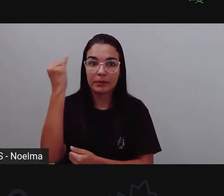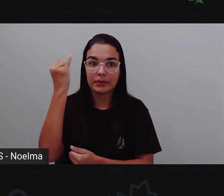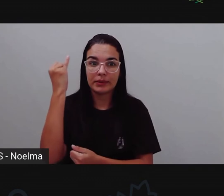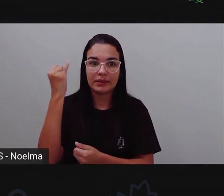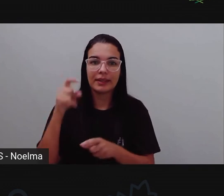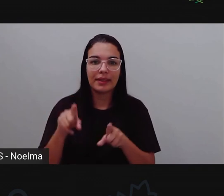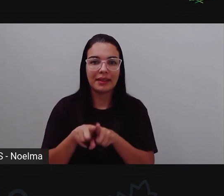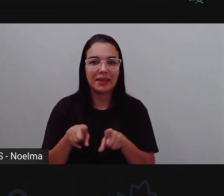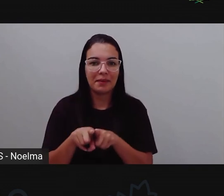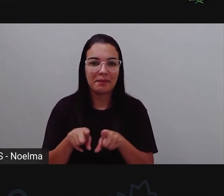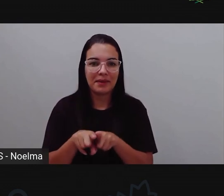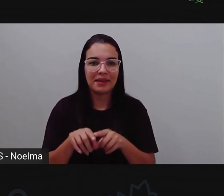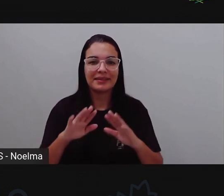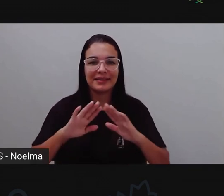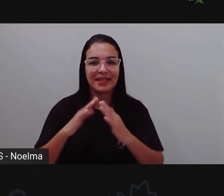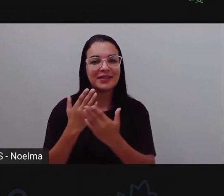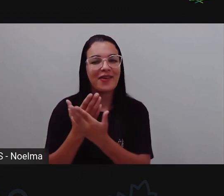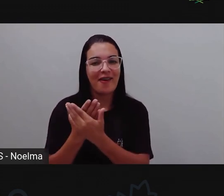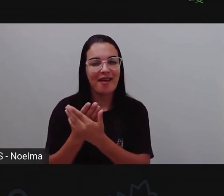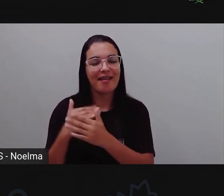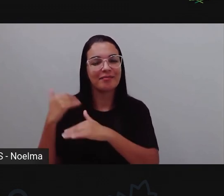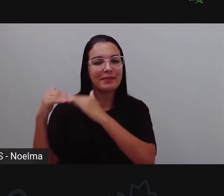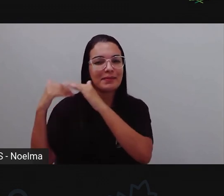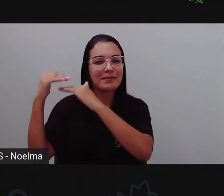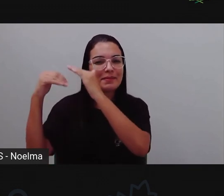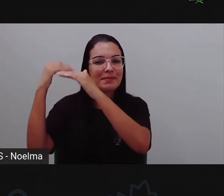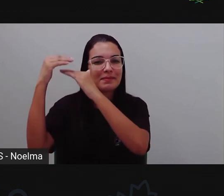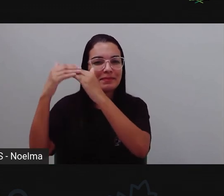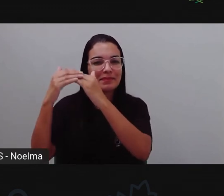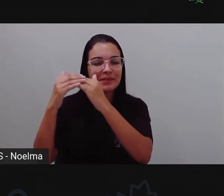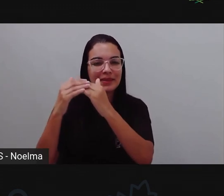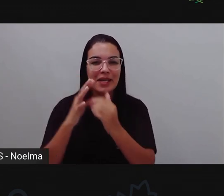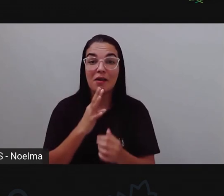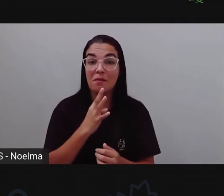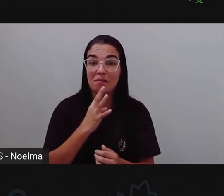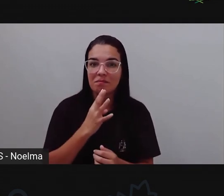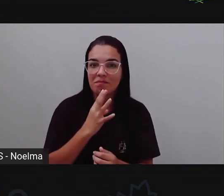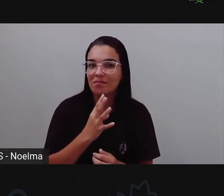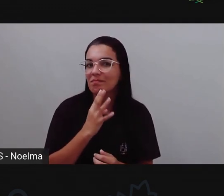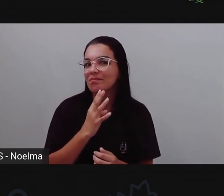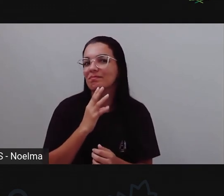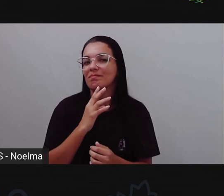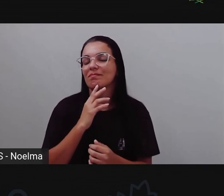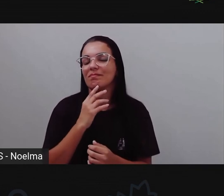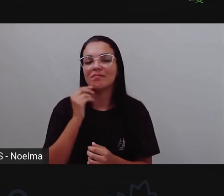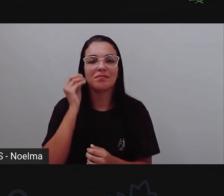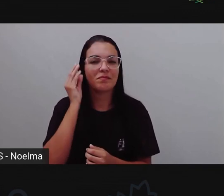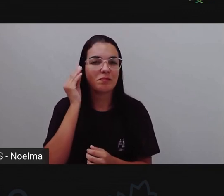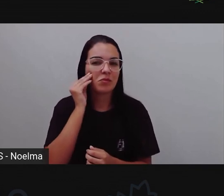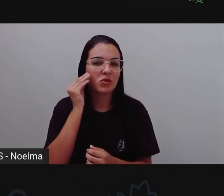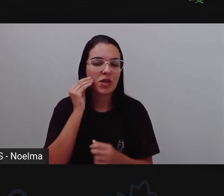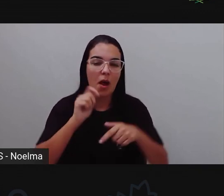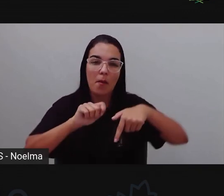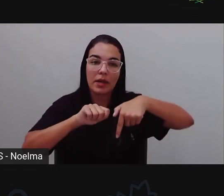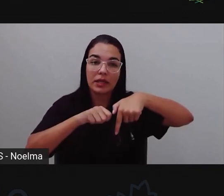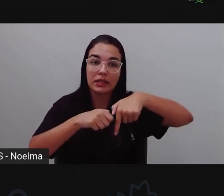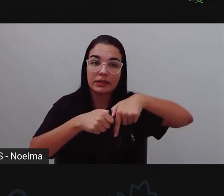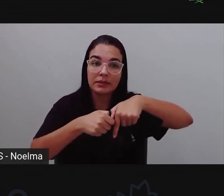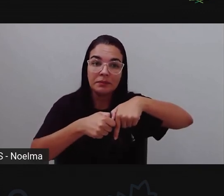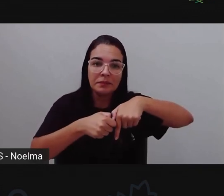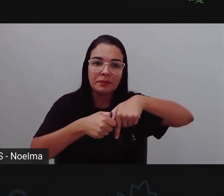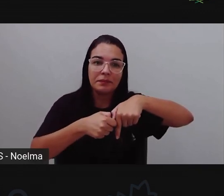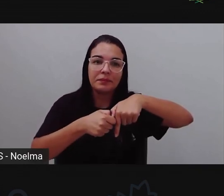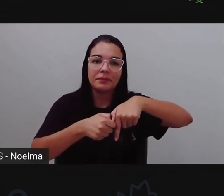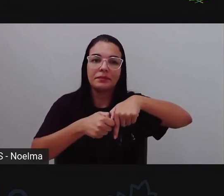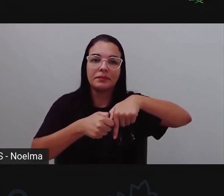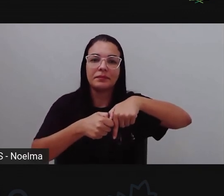né? Da escola nesse processo, né? De reconhecimento do quilombo que vem de um povo, né?